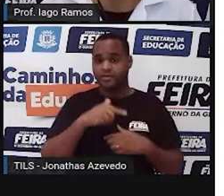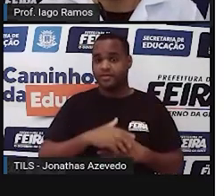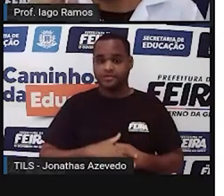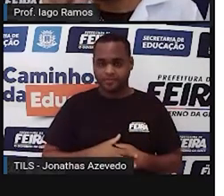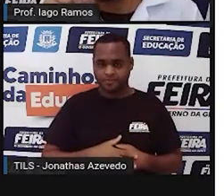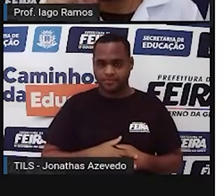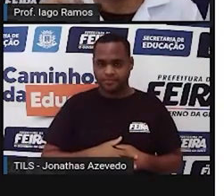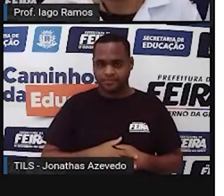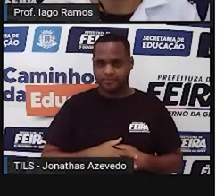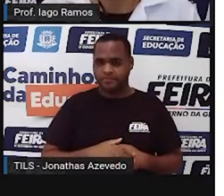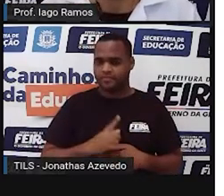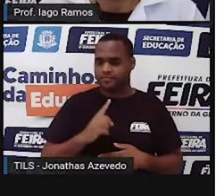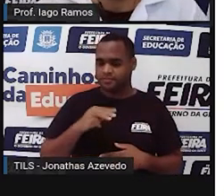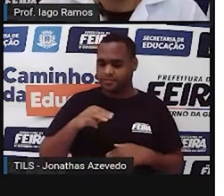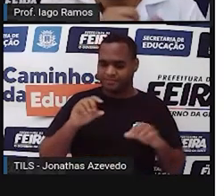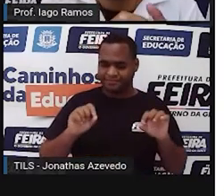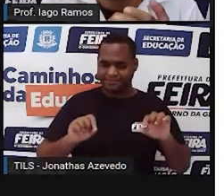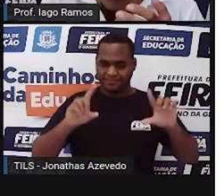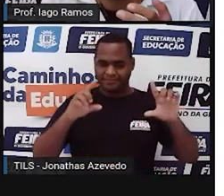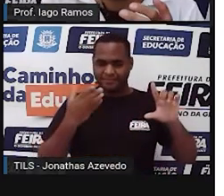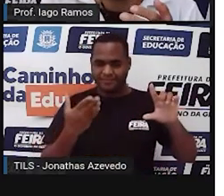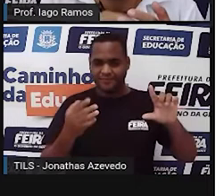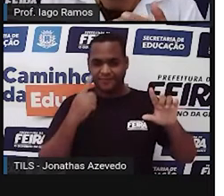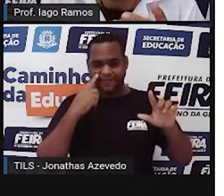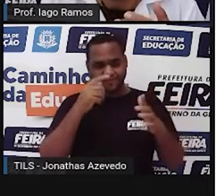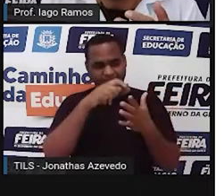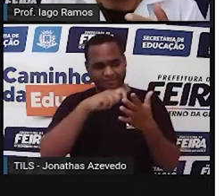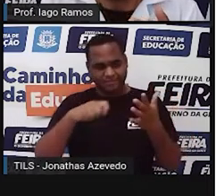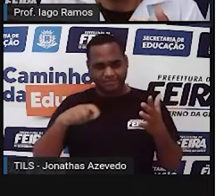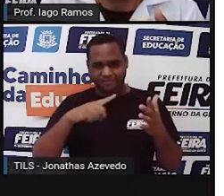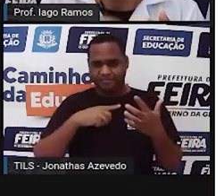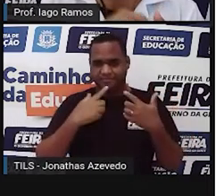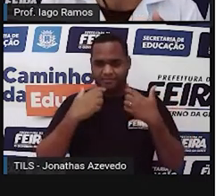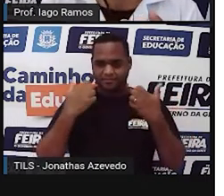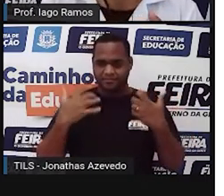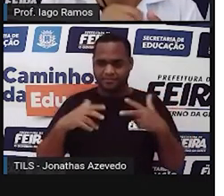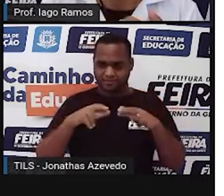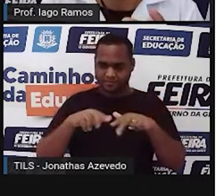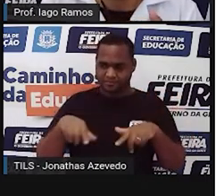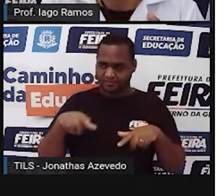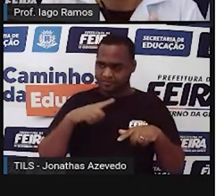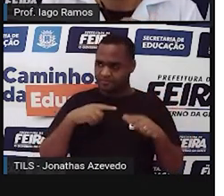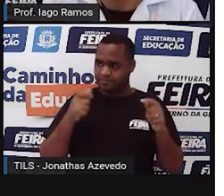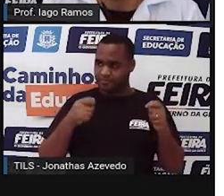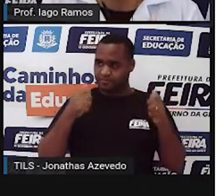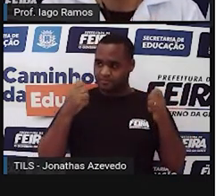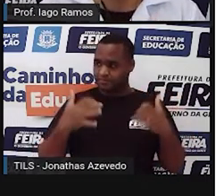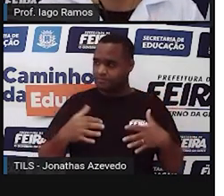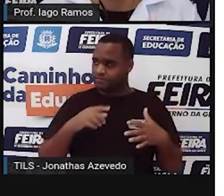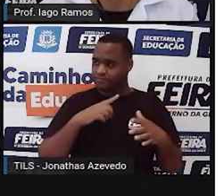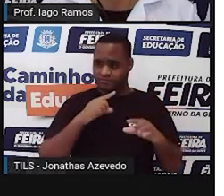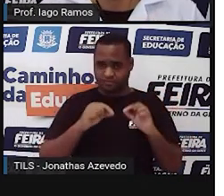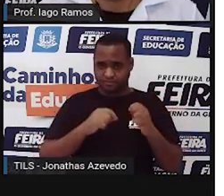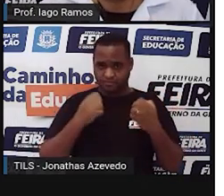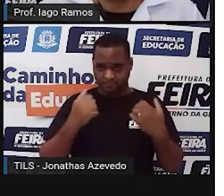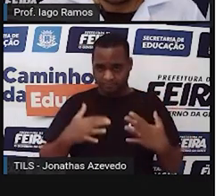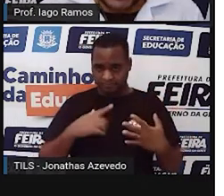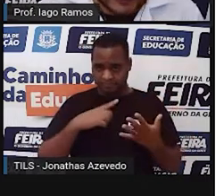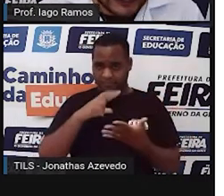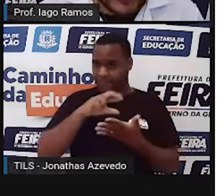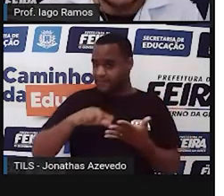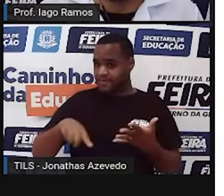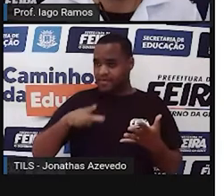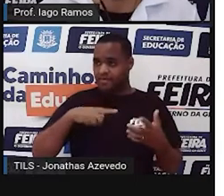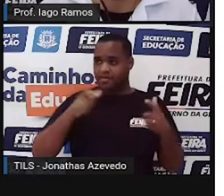eu vou colocar só um minutinho na tela pra você escrever aí o máximo, né? Fazer essa lista com o máximo de nomes de coisas